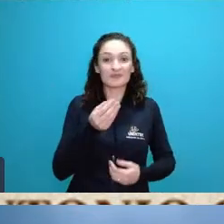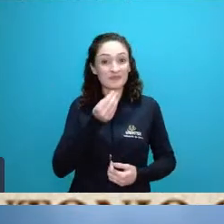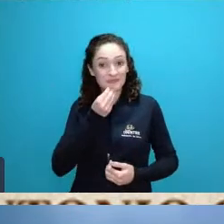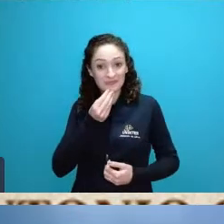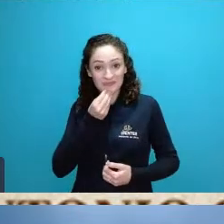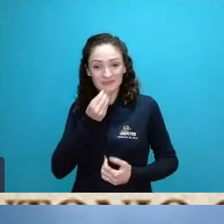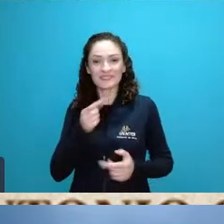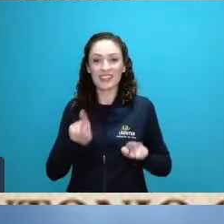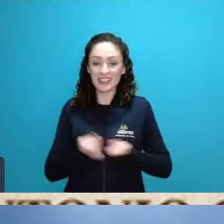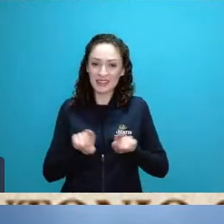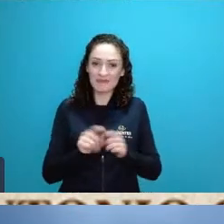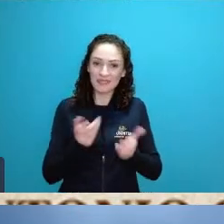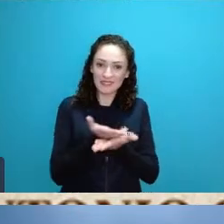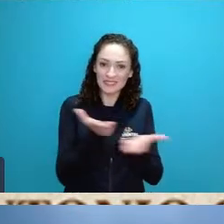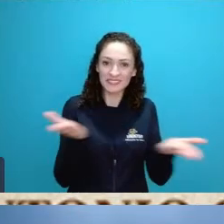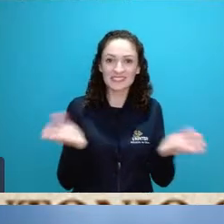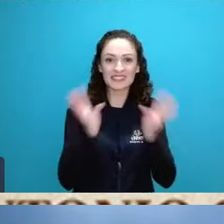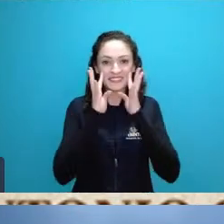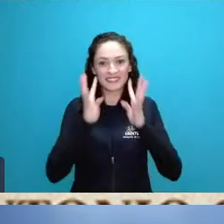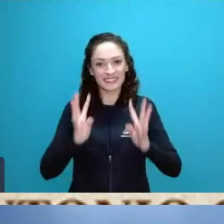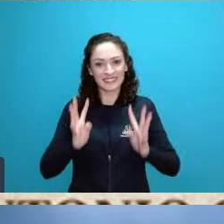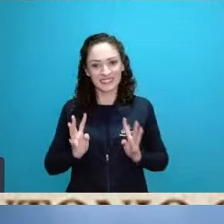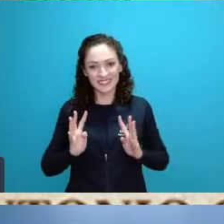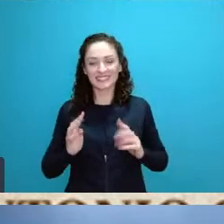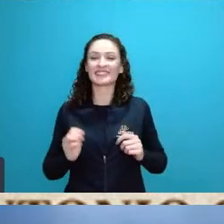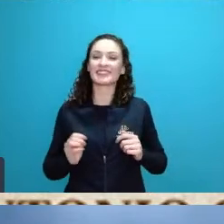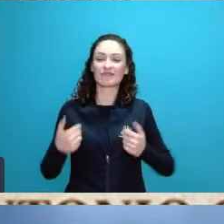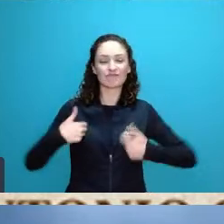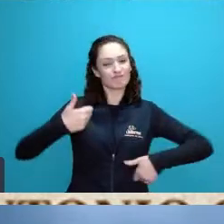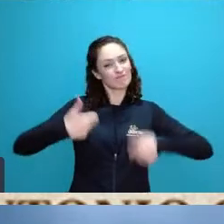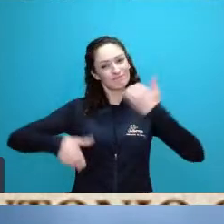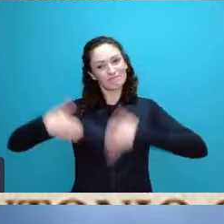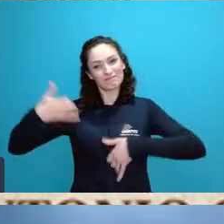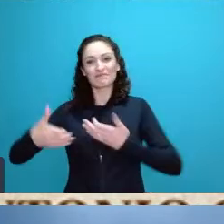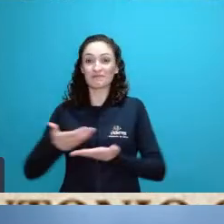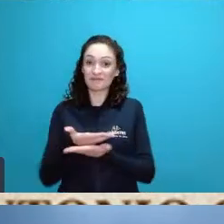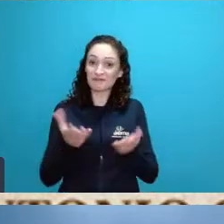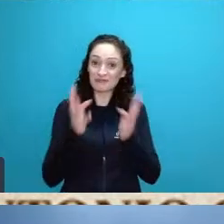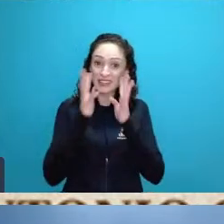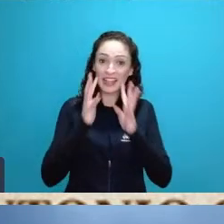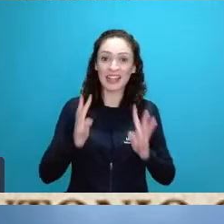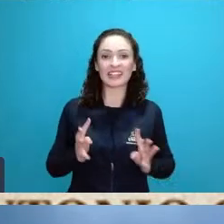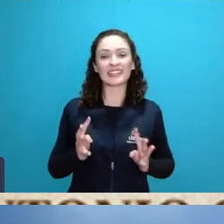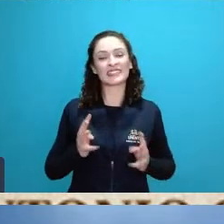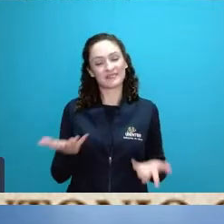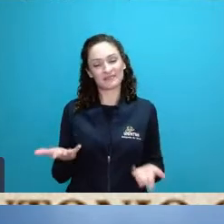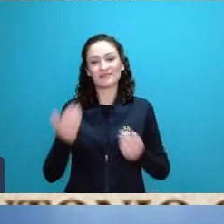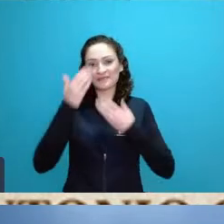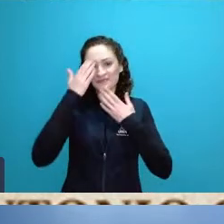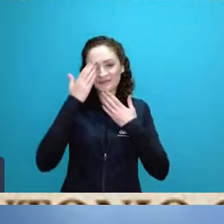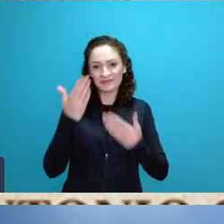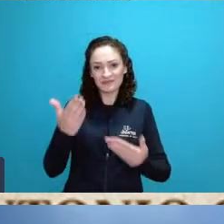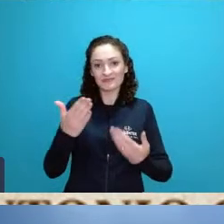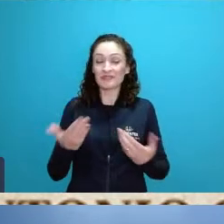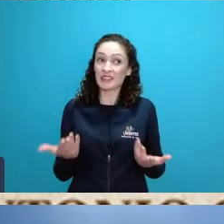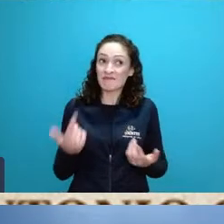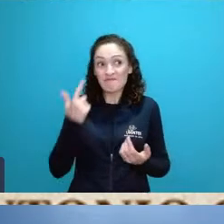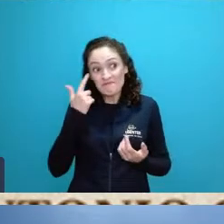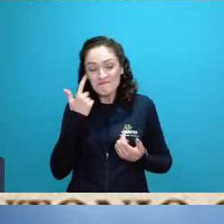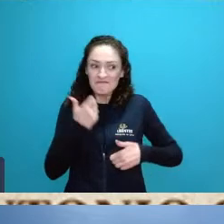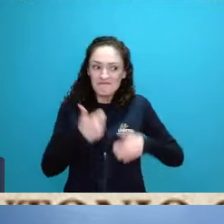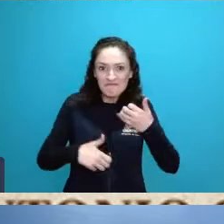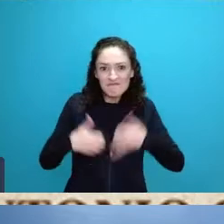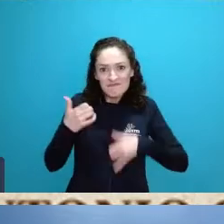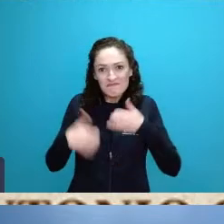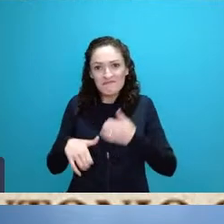atenção de todos né por estar nos ouvindo e espero espero de alguma maneira ter despertado algum